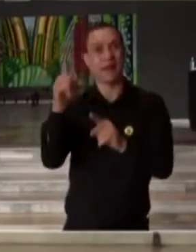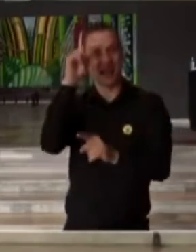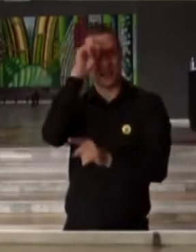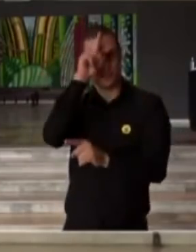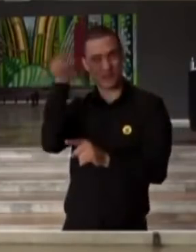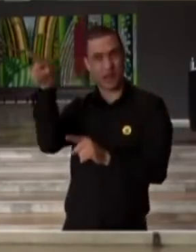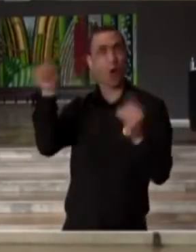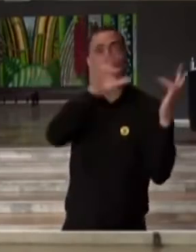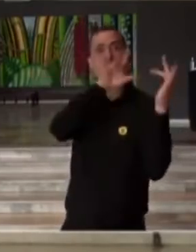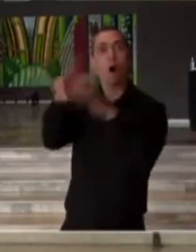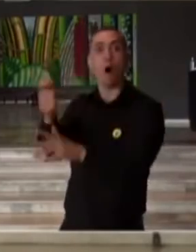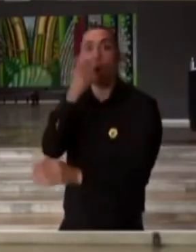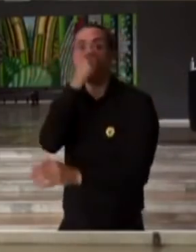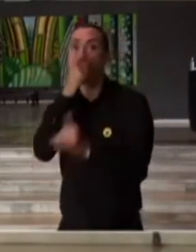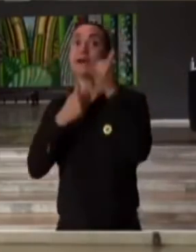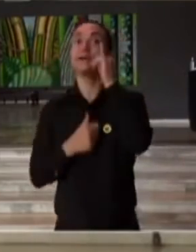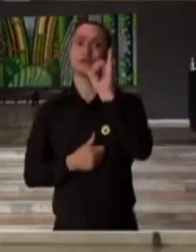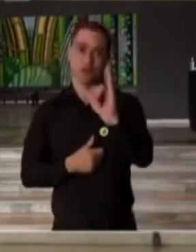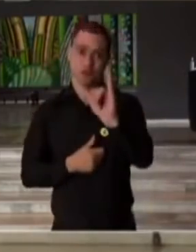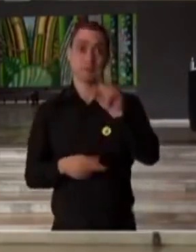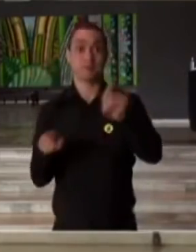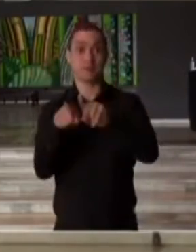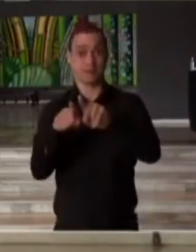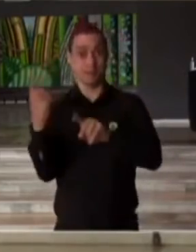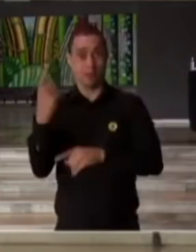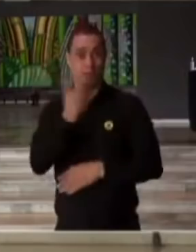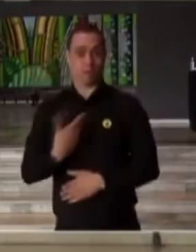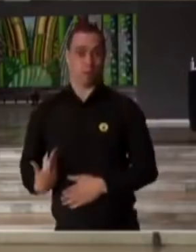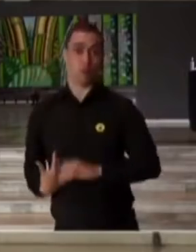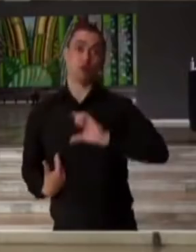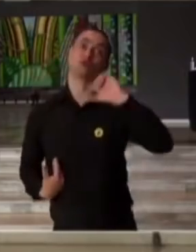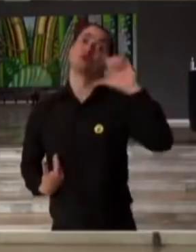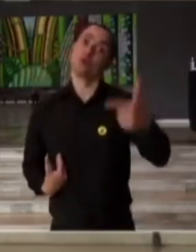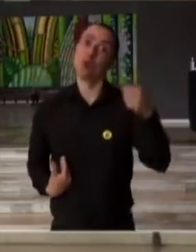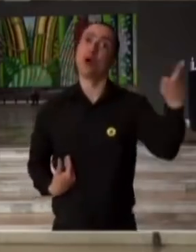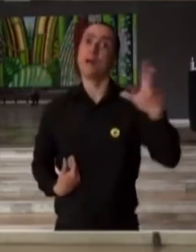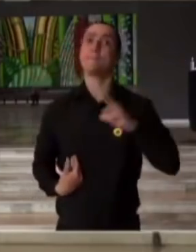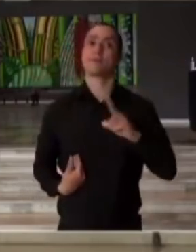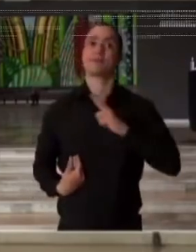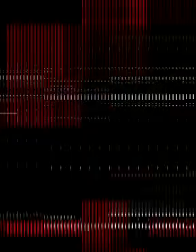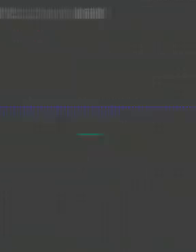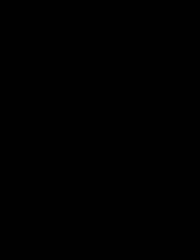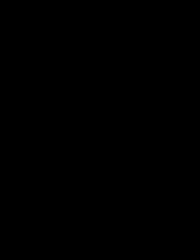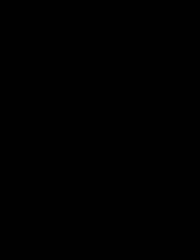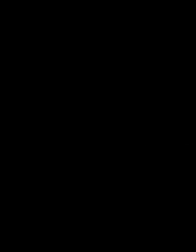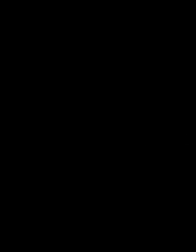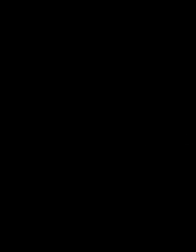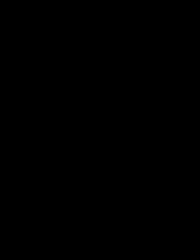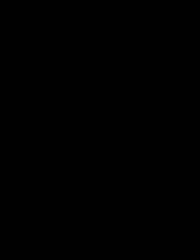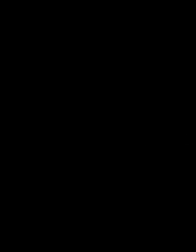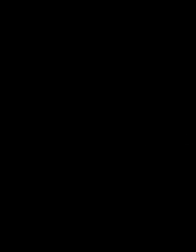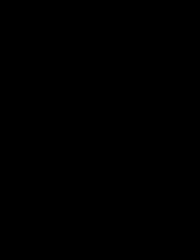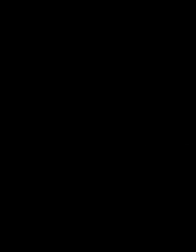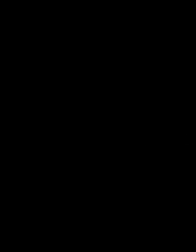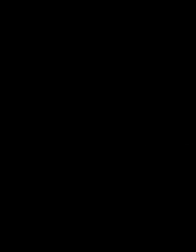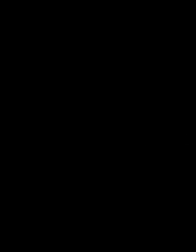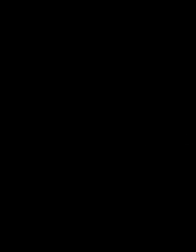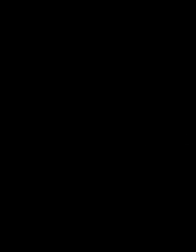pública e na sequência da saúde privada no Estado de São Paulo. Uau!